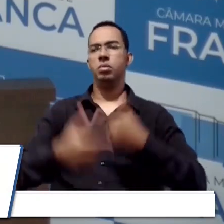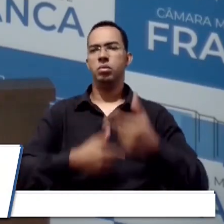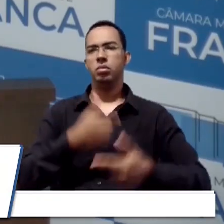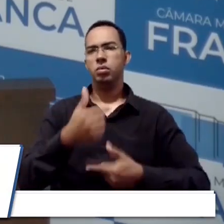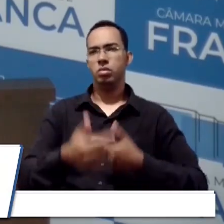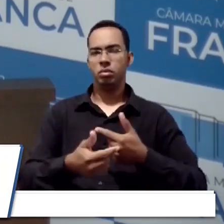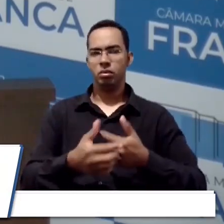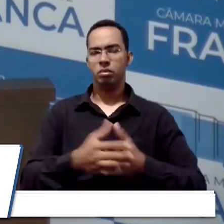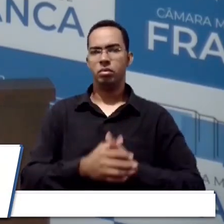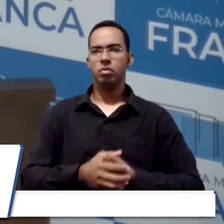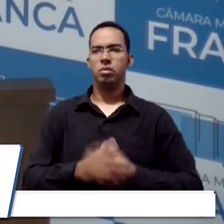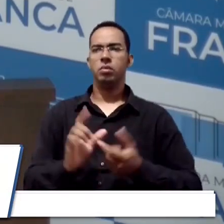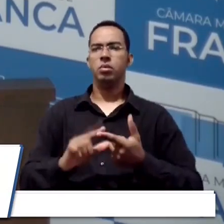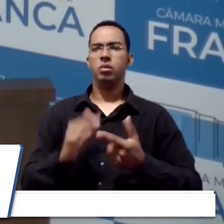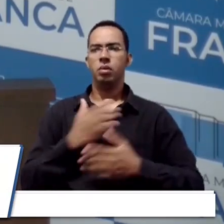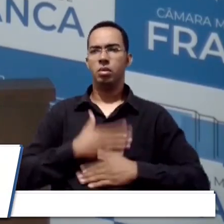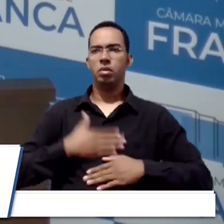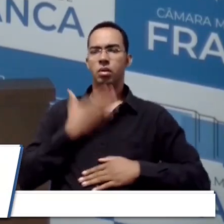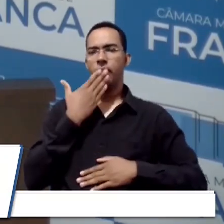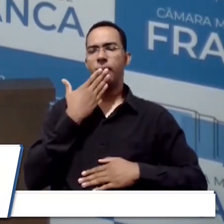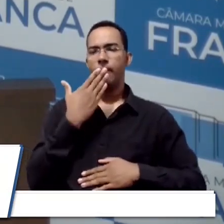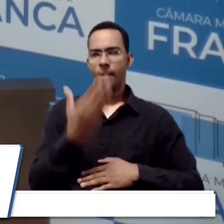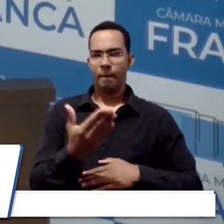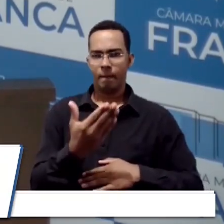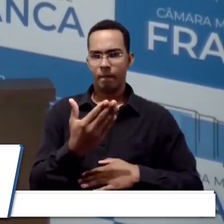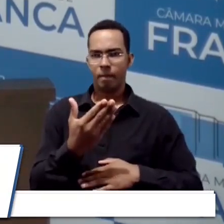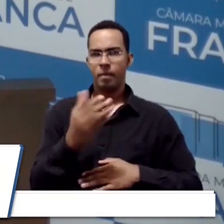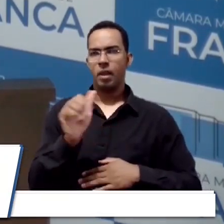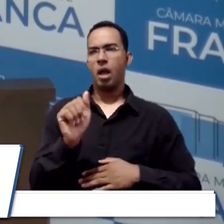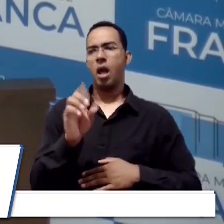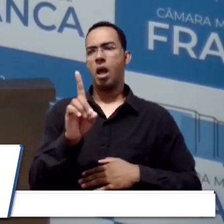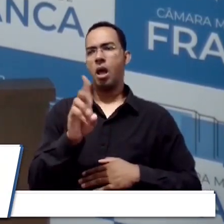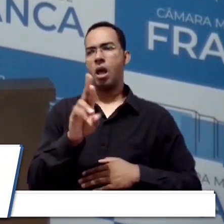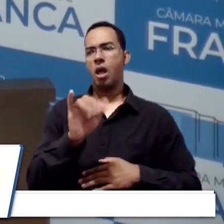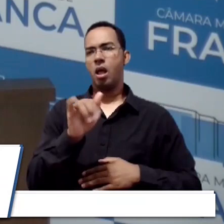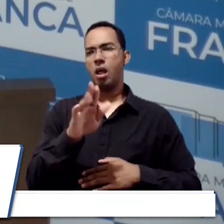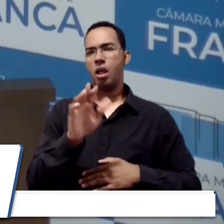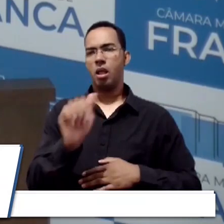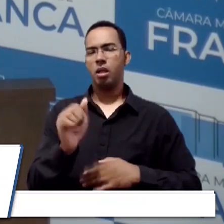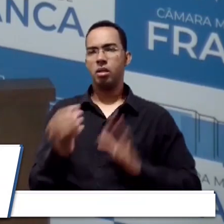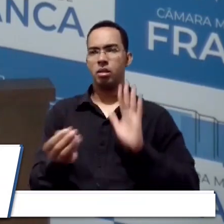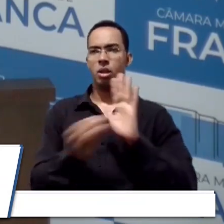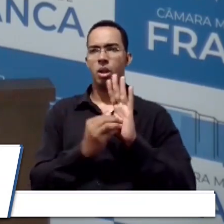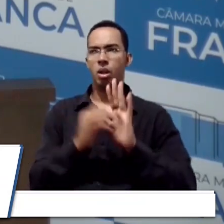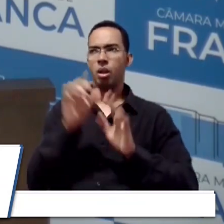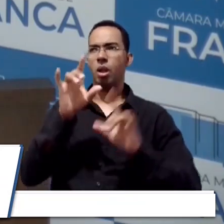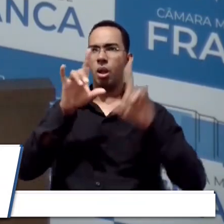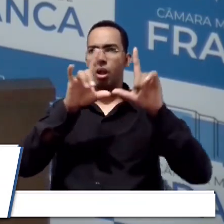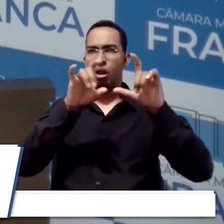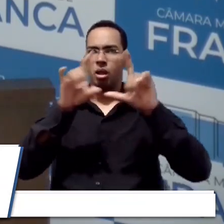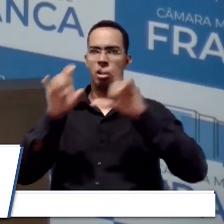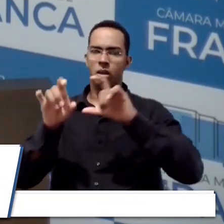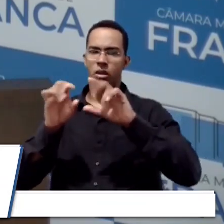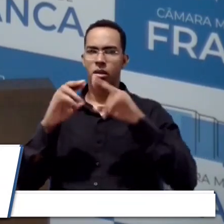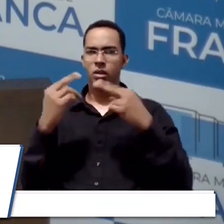E até gostaria de pedir para a Adriana colocasse as fotos dessa audiência.